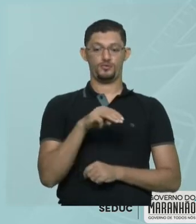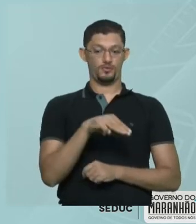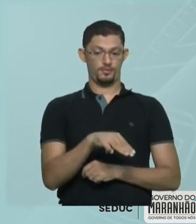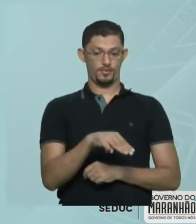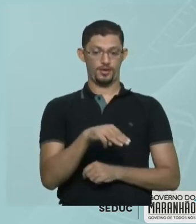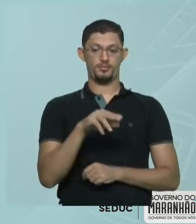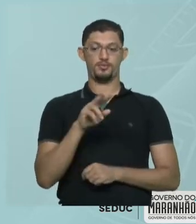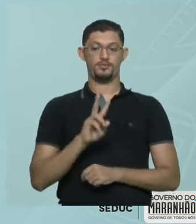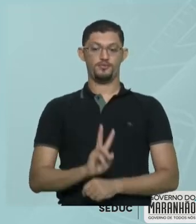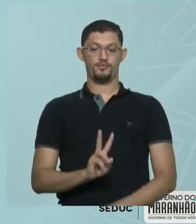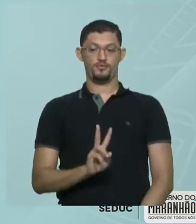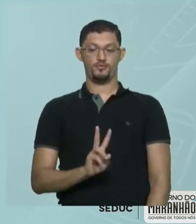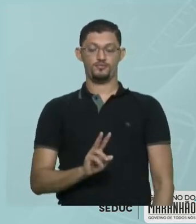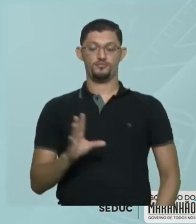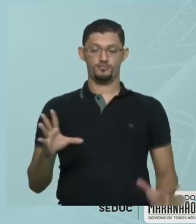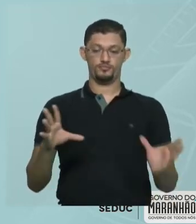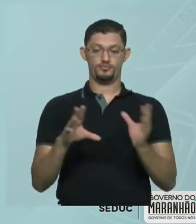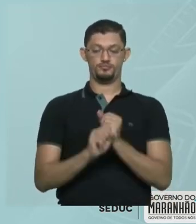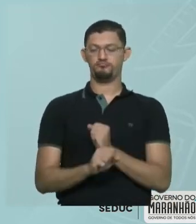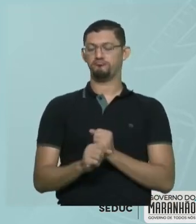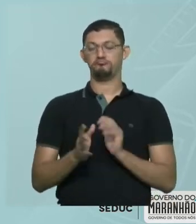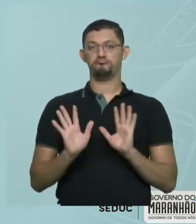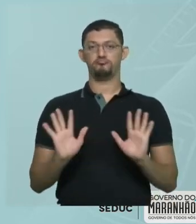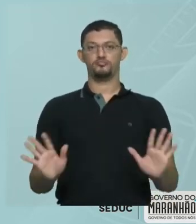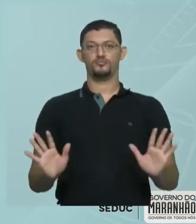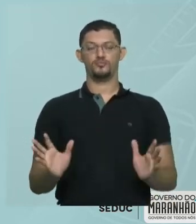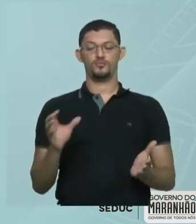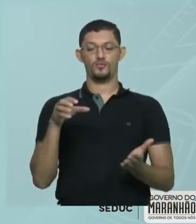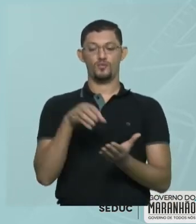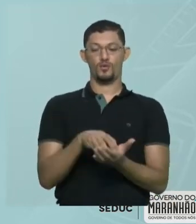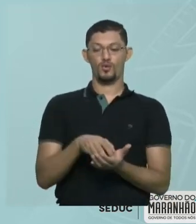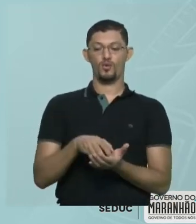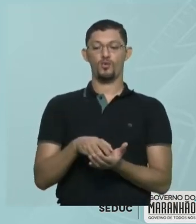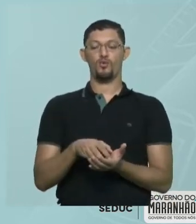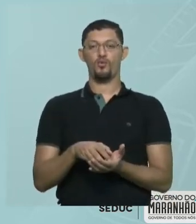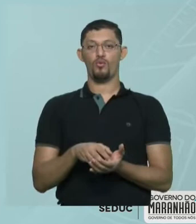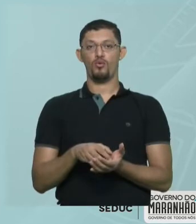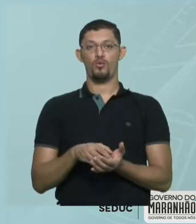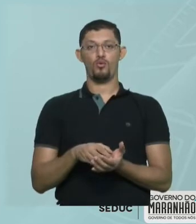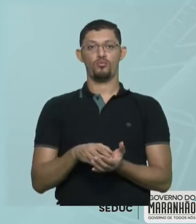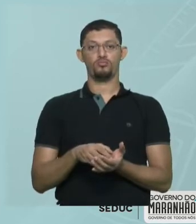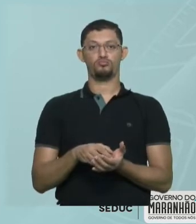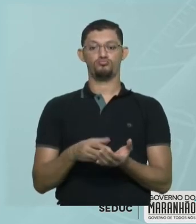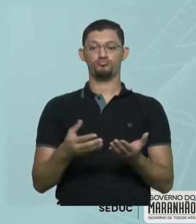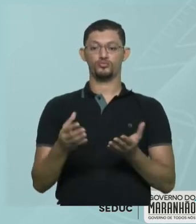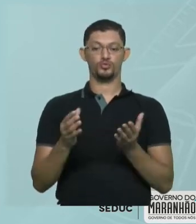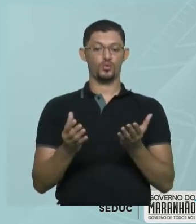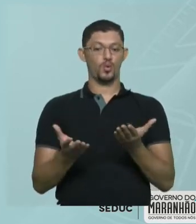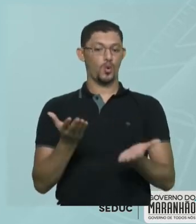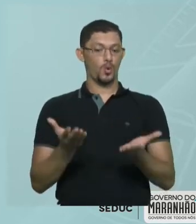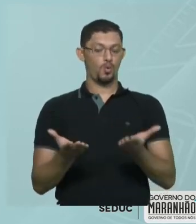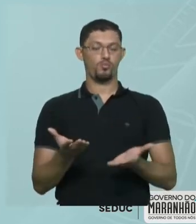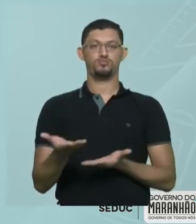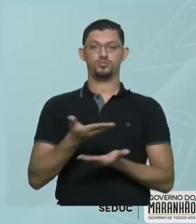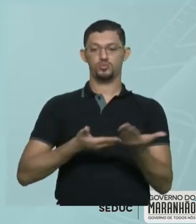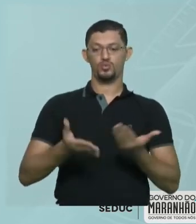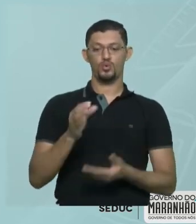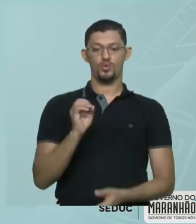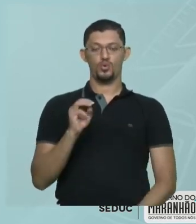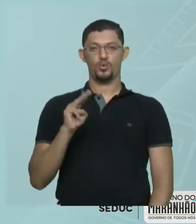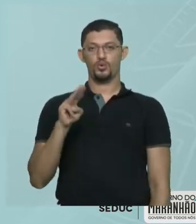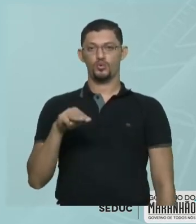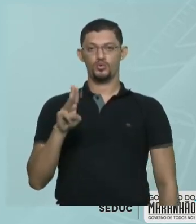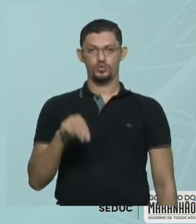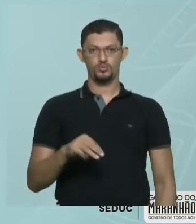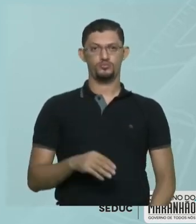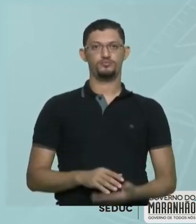e volume da solução, eu calcularia tranquilamente a concentração comum. Porque concentração comum, você já viu comigo, é